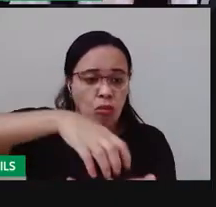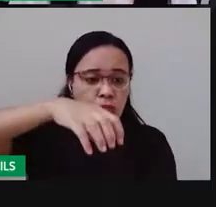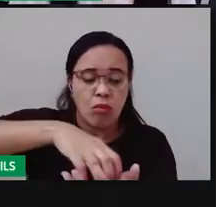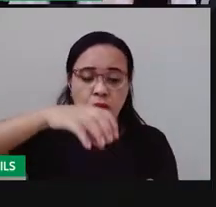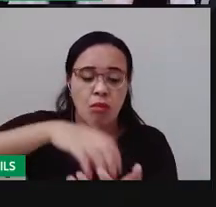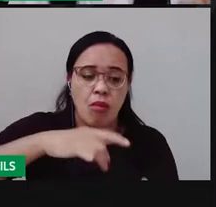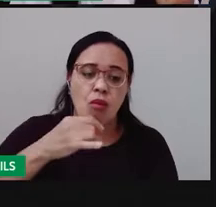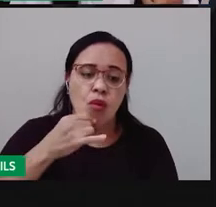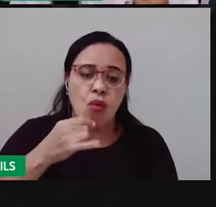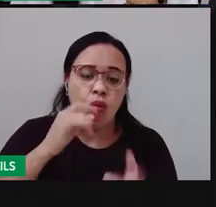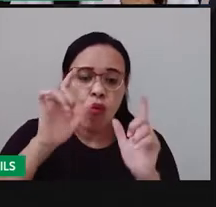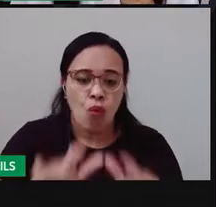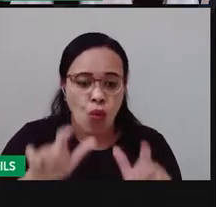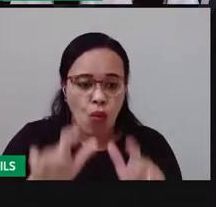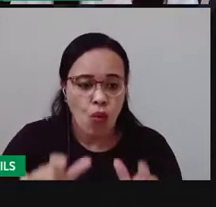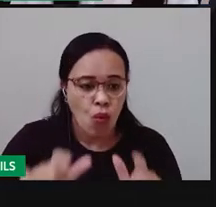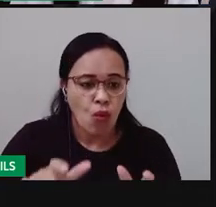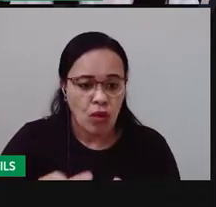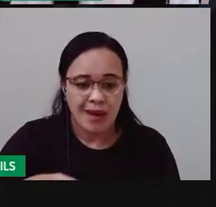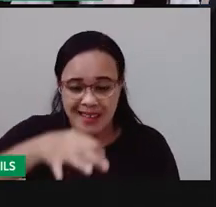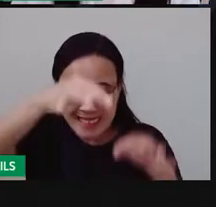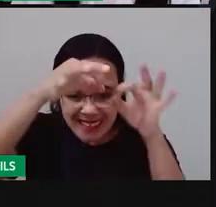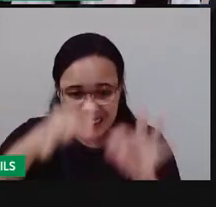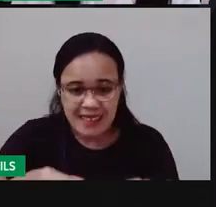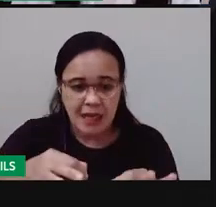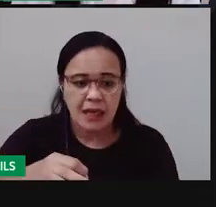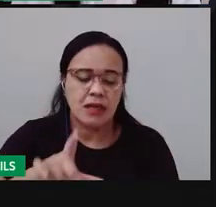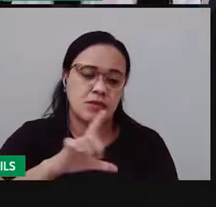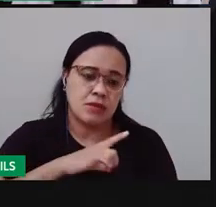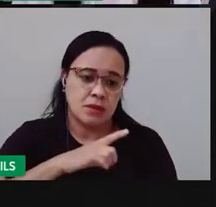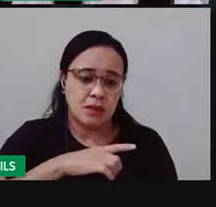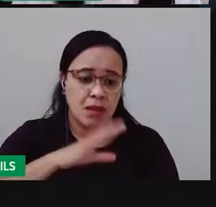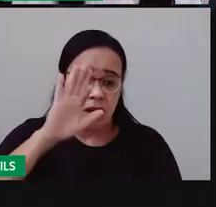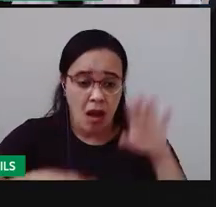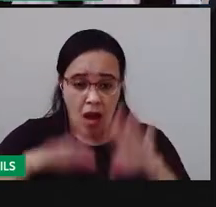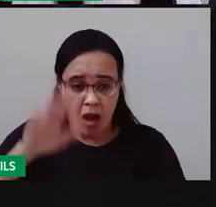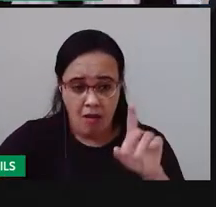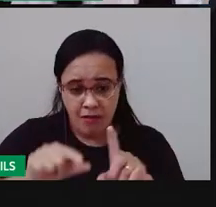equatorial com temperaturas elevadas e chuvas abundantes.